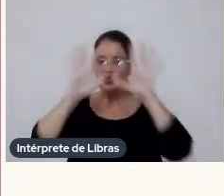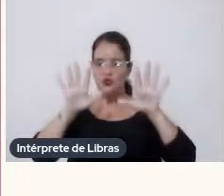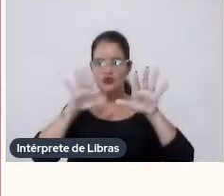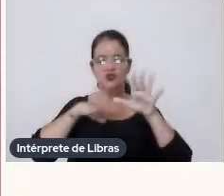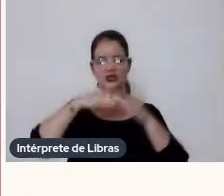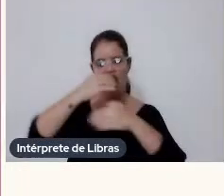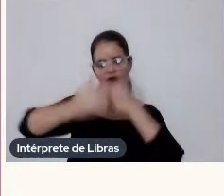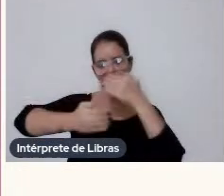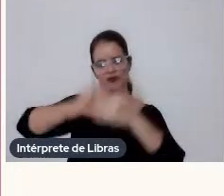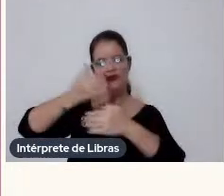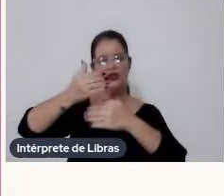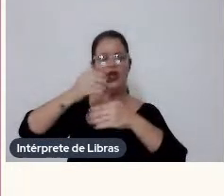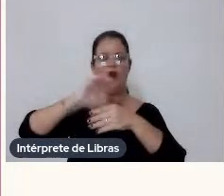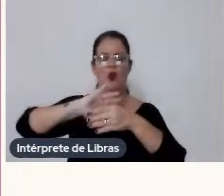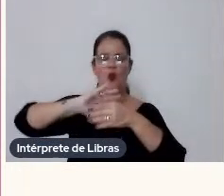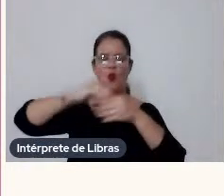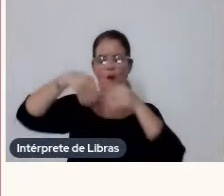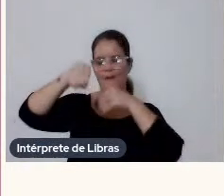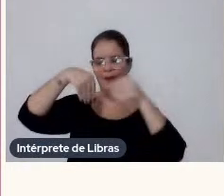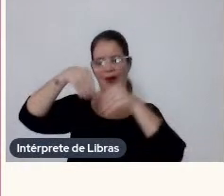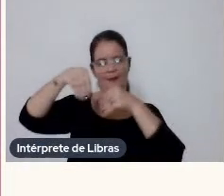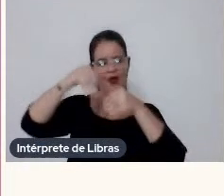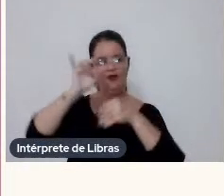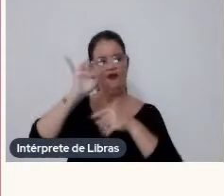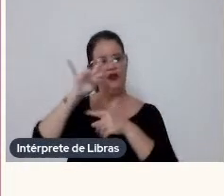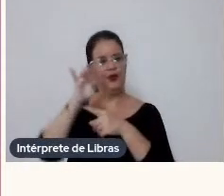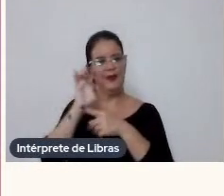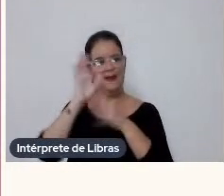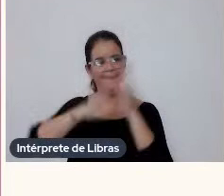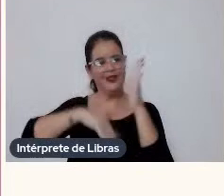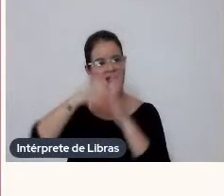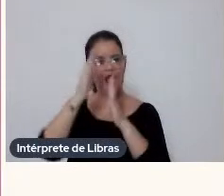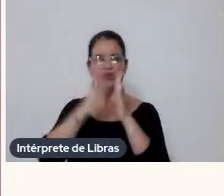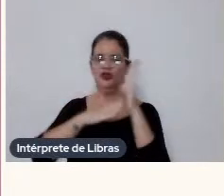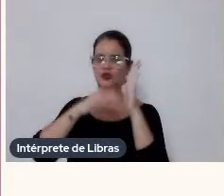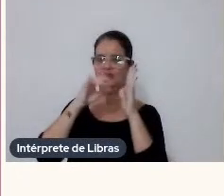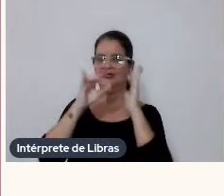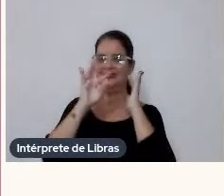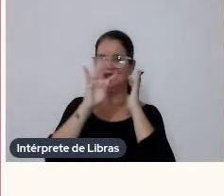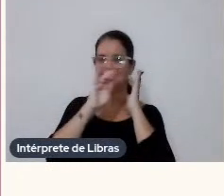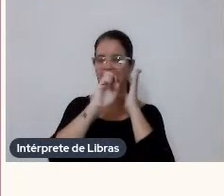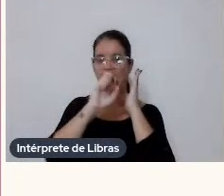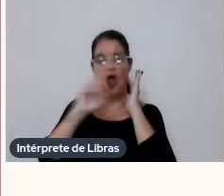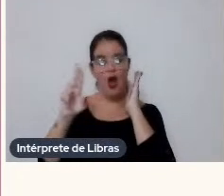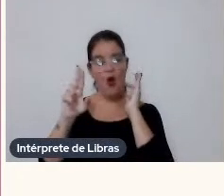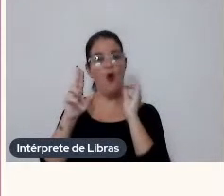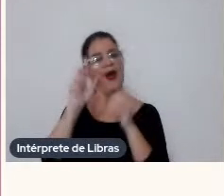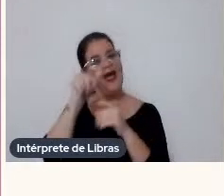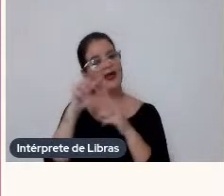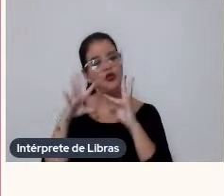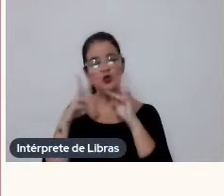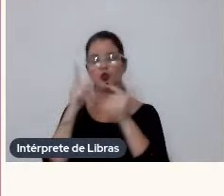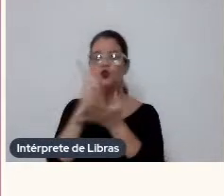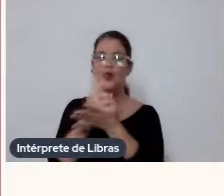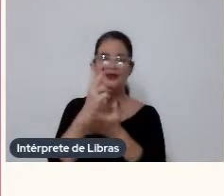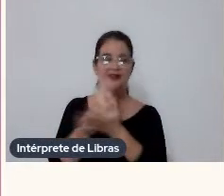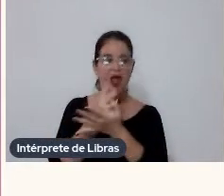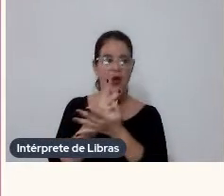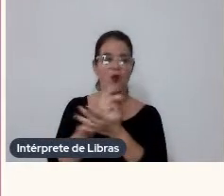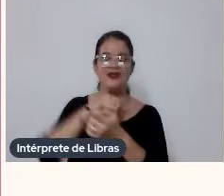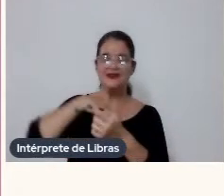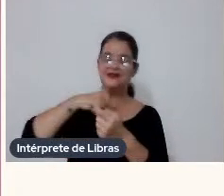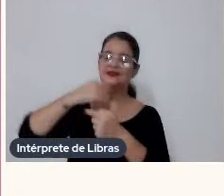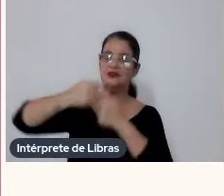né, plástico filme, e pintados com tinta vitral, e esses tubos são, eles, é uma sequência de tubos que são girar,